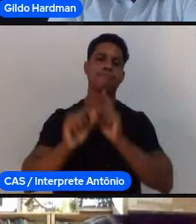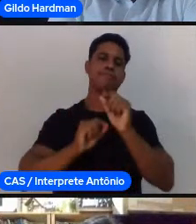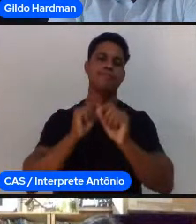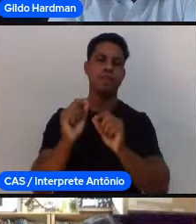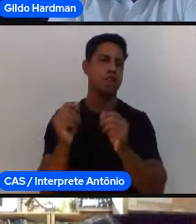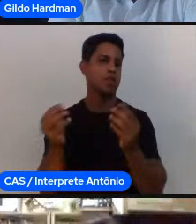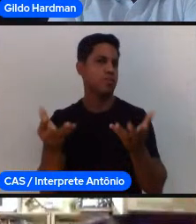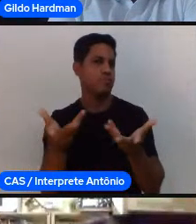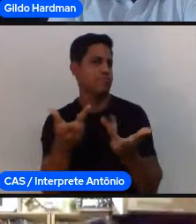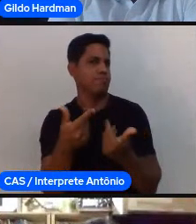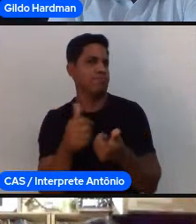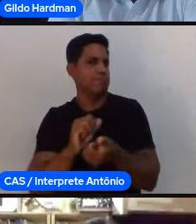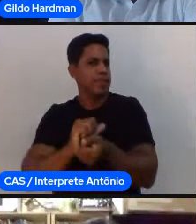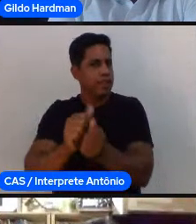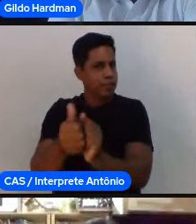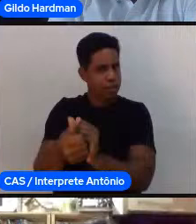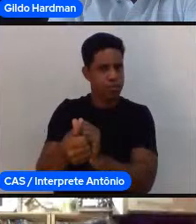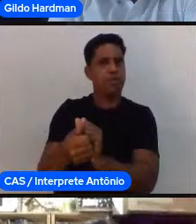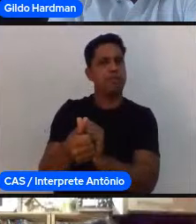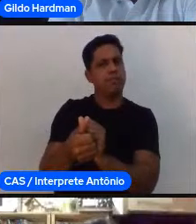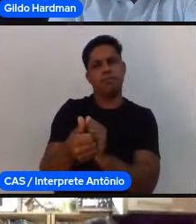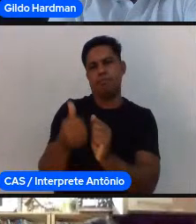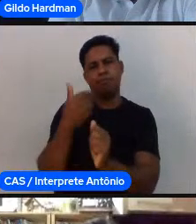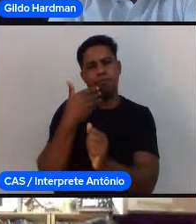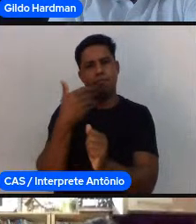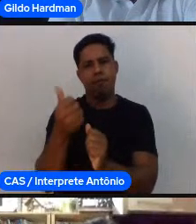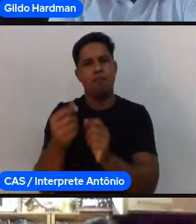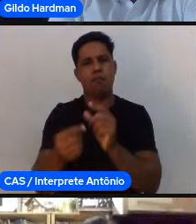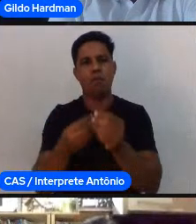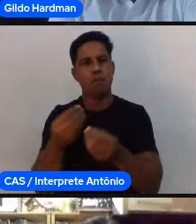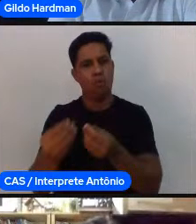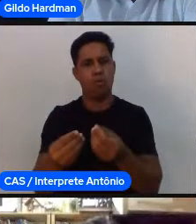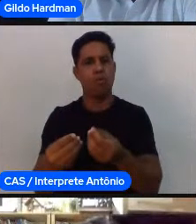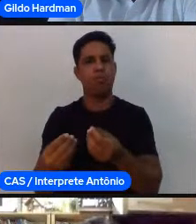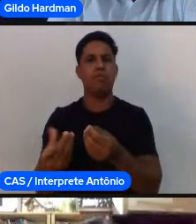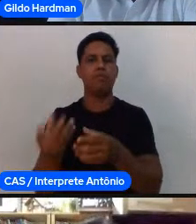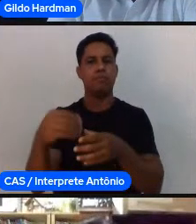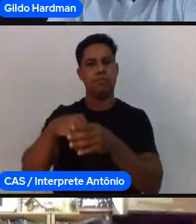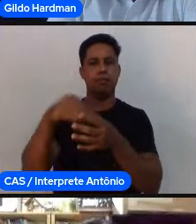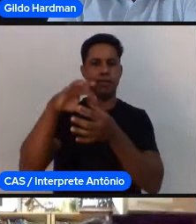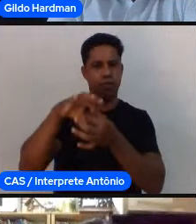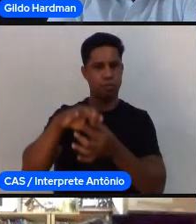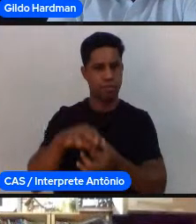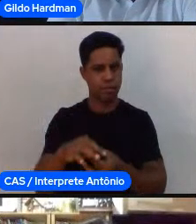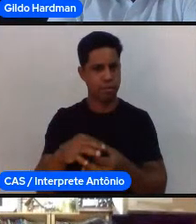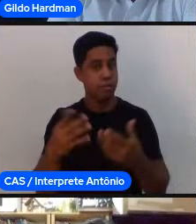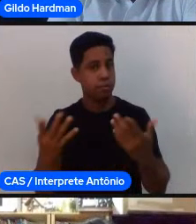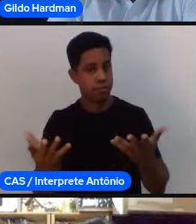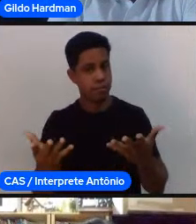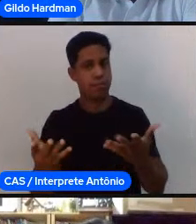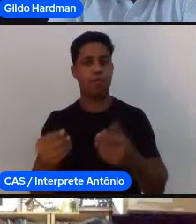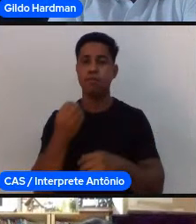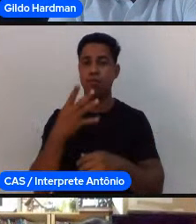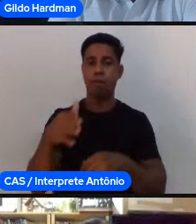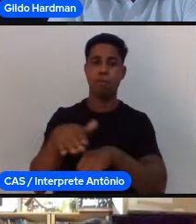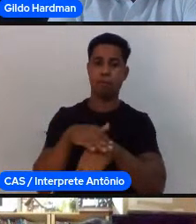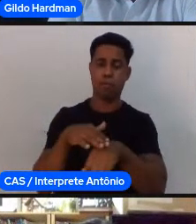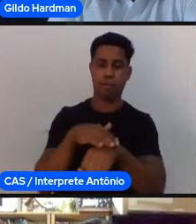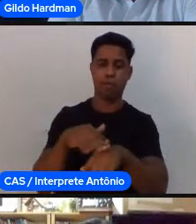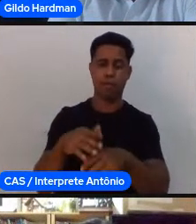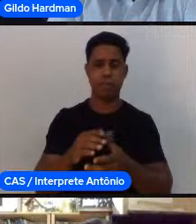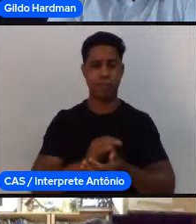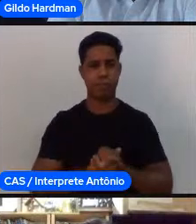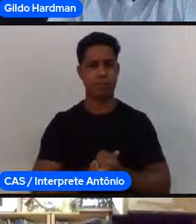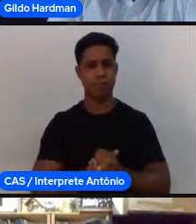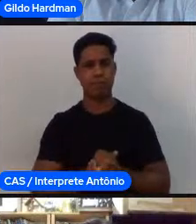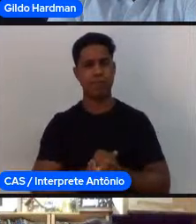esportiva aparecem muitos mas tem momentos chaves que a gente vai aprendendo a aproveitar eu me lembro de ter uma equipe de